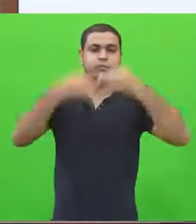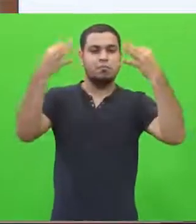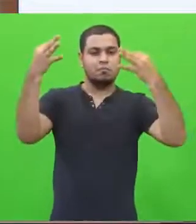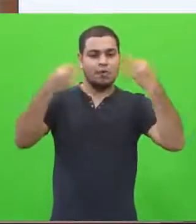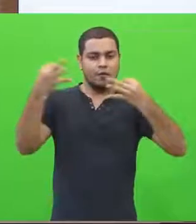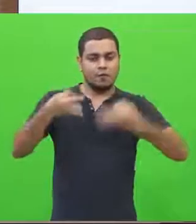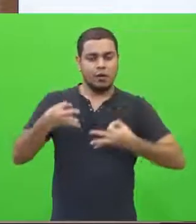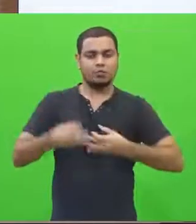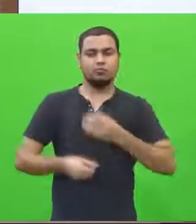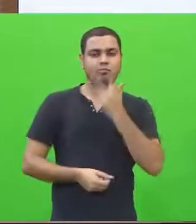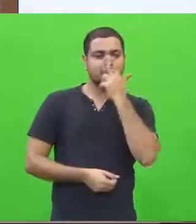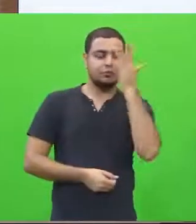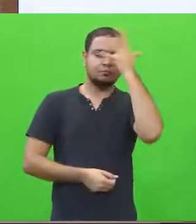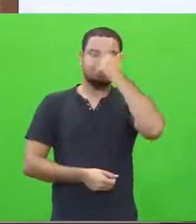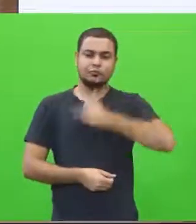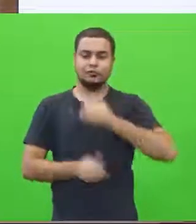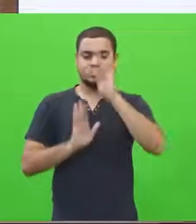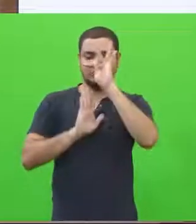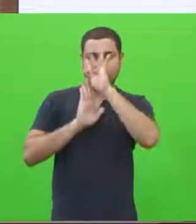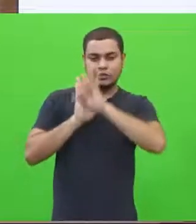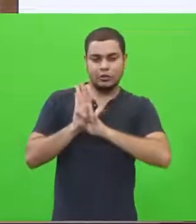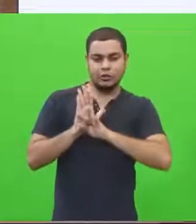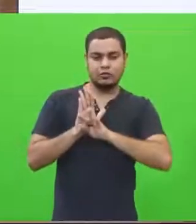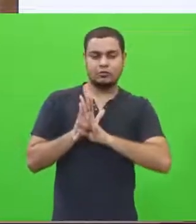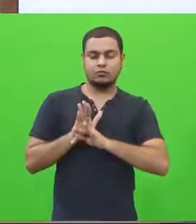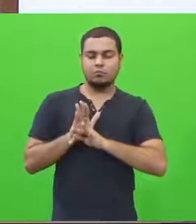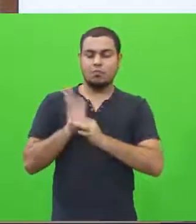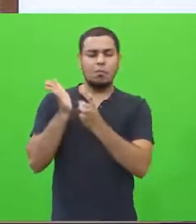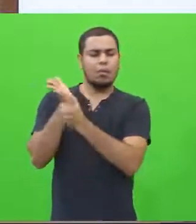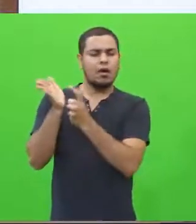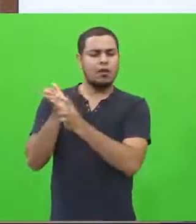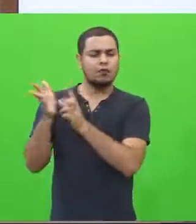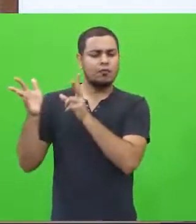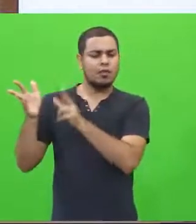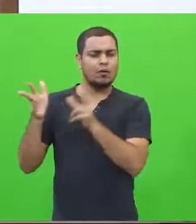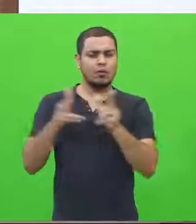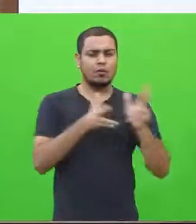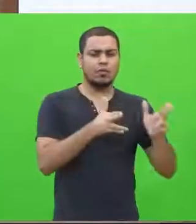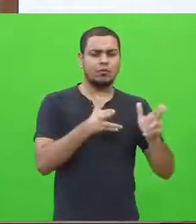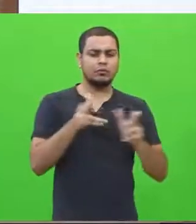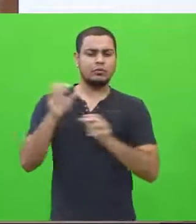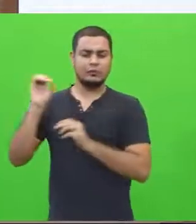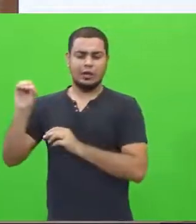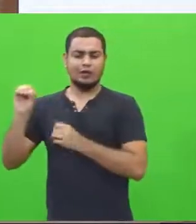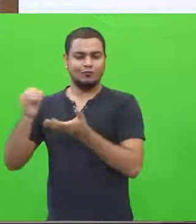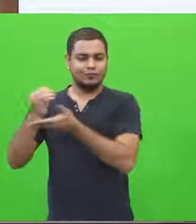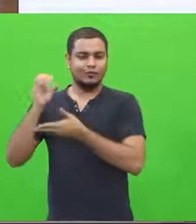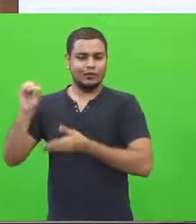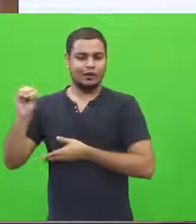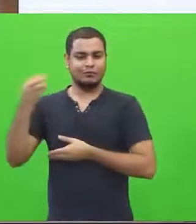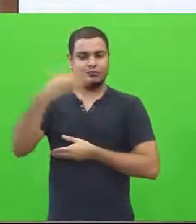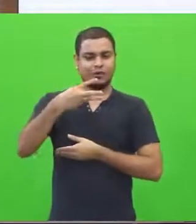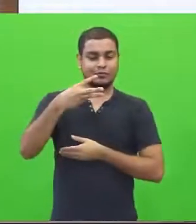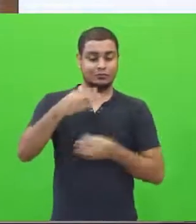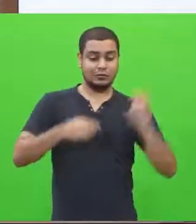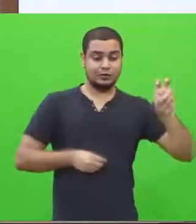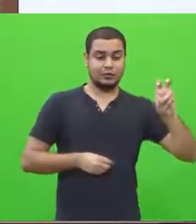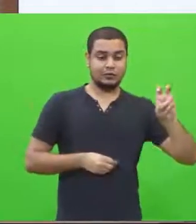excelência, se saiu? O mesmo parágrafo aproveitado aqui em situações de níveis,